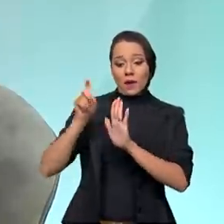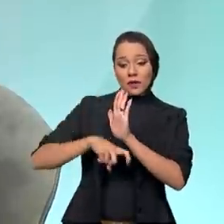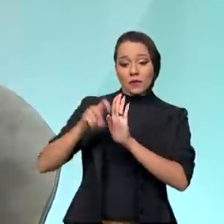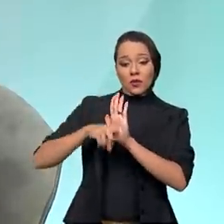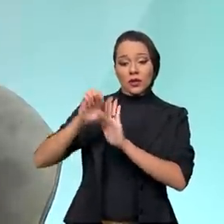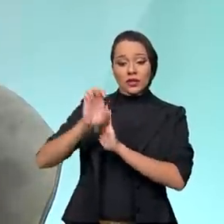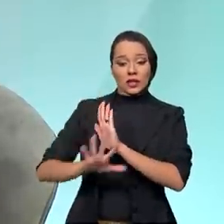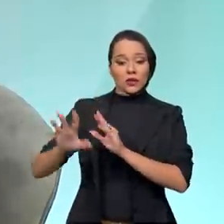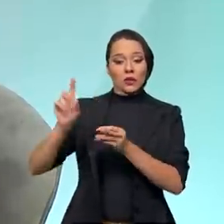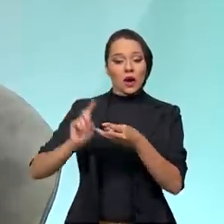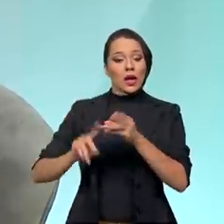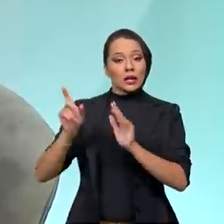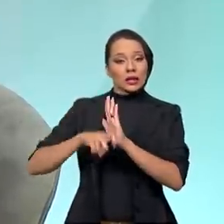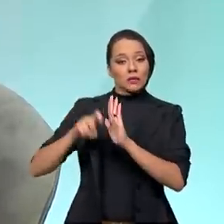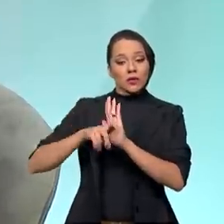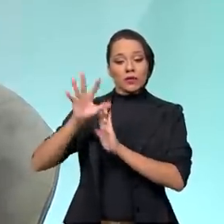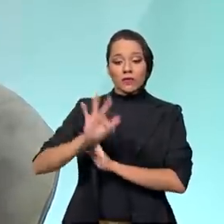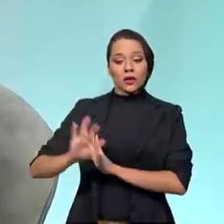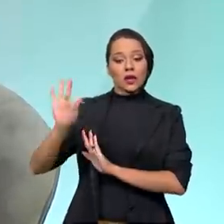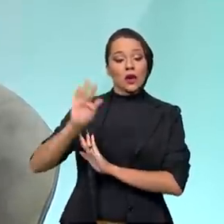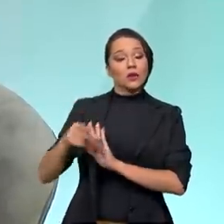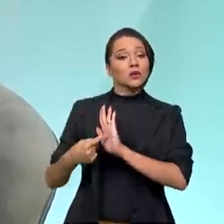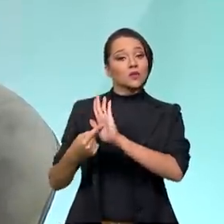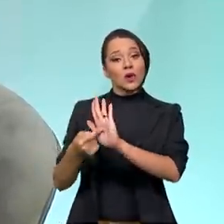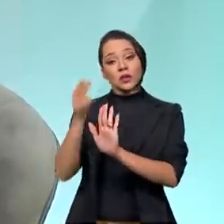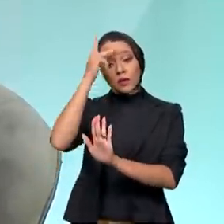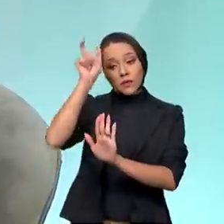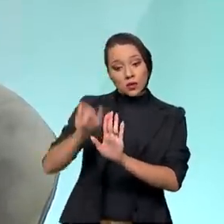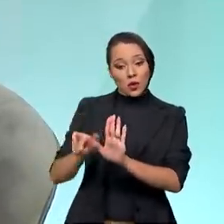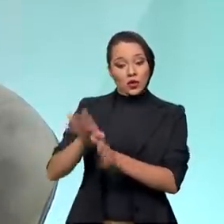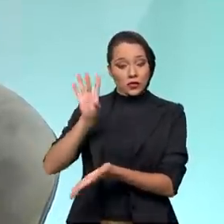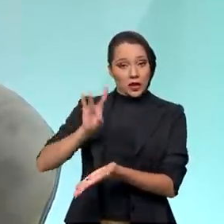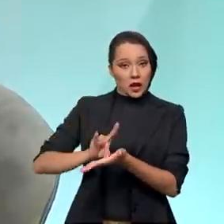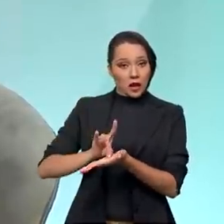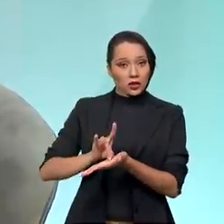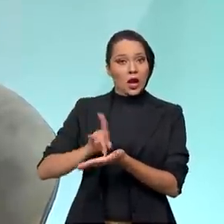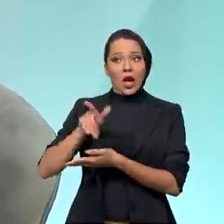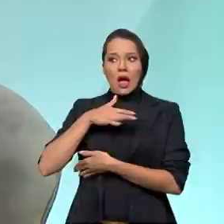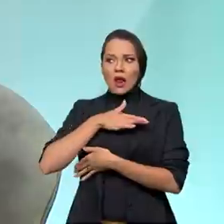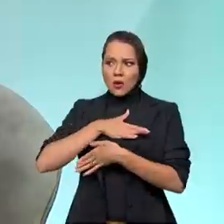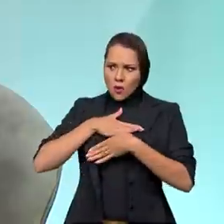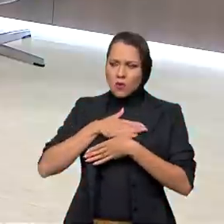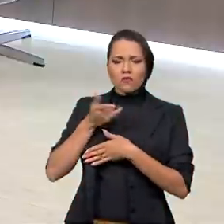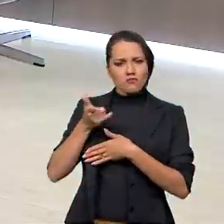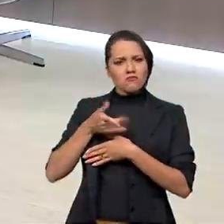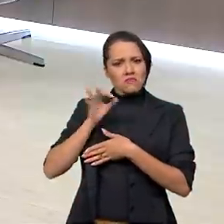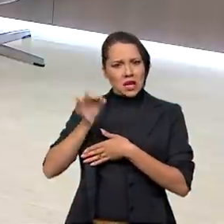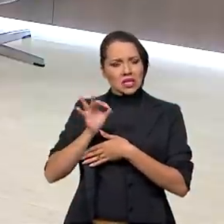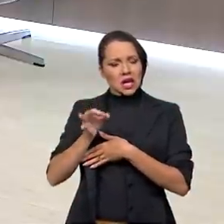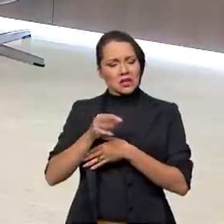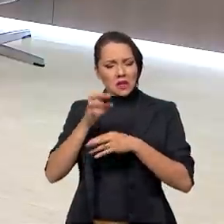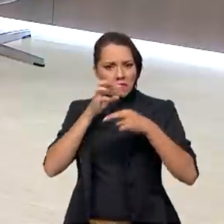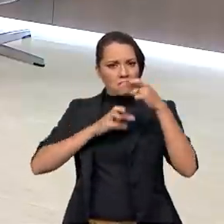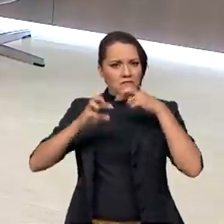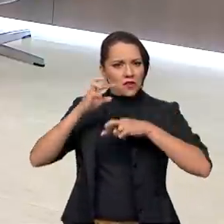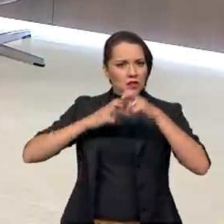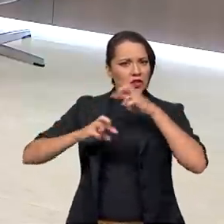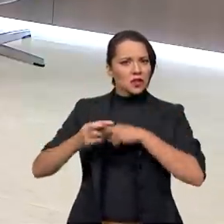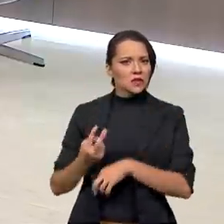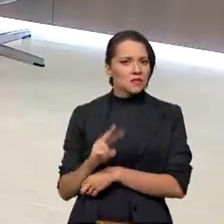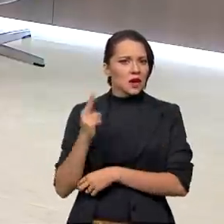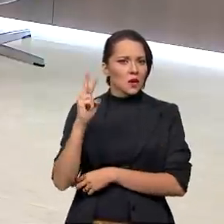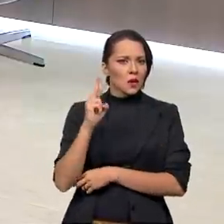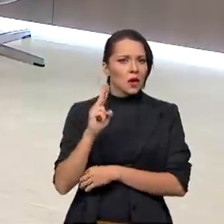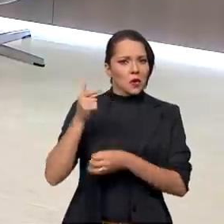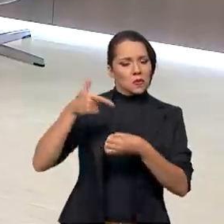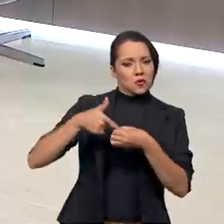estadual, atributo federal, isso mostra que o consumidor realmente gostou da iniciativa e está fiscalizando esse preço